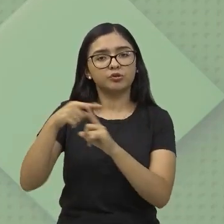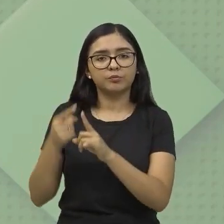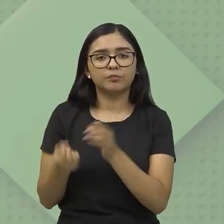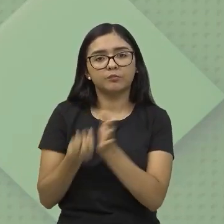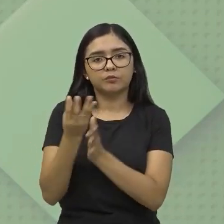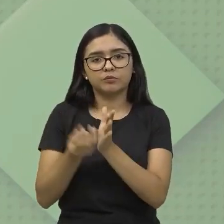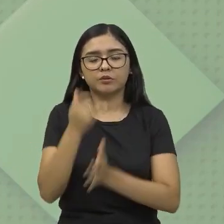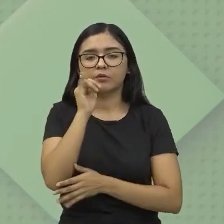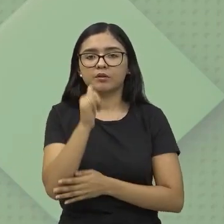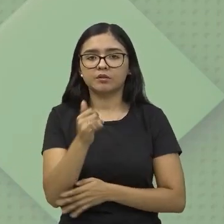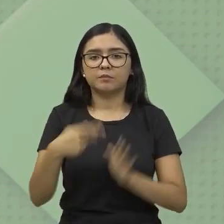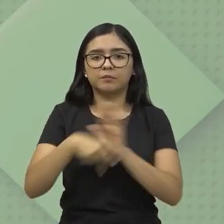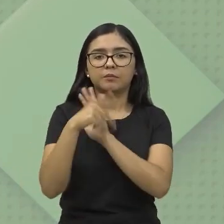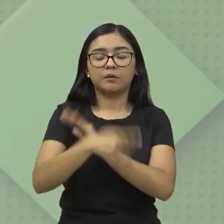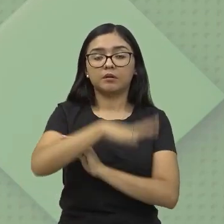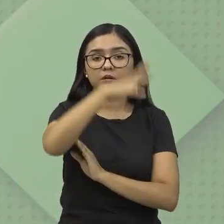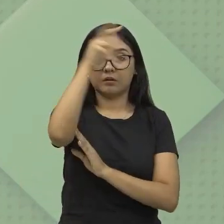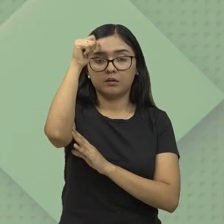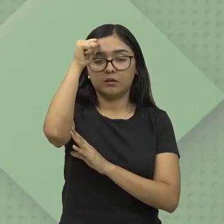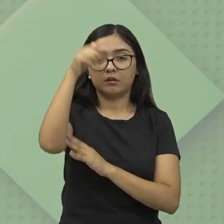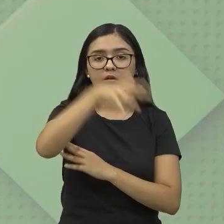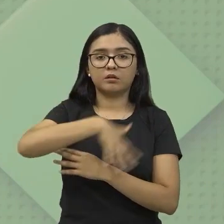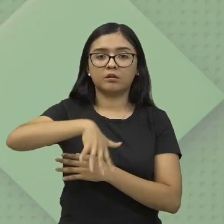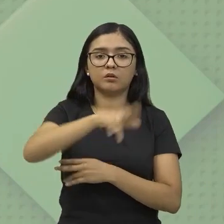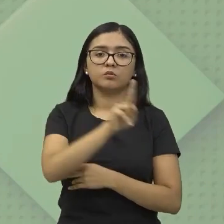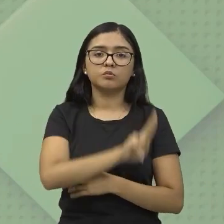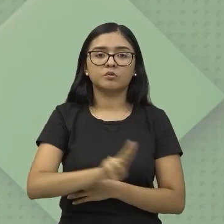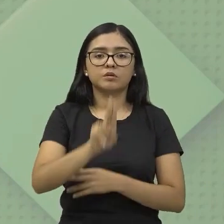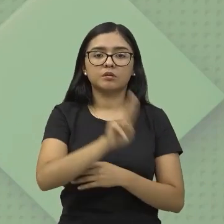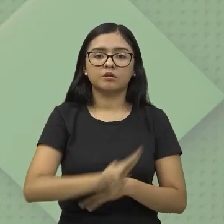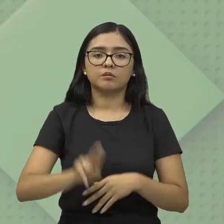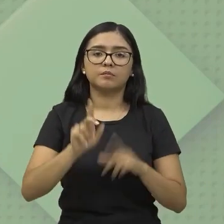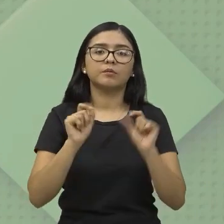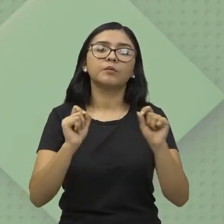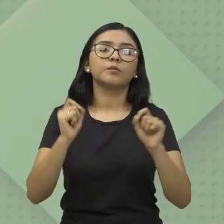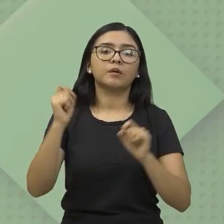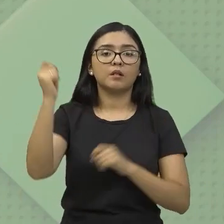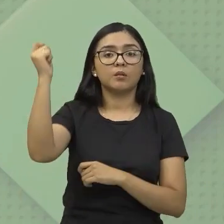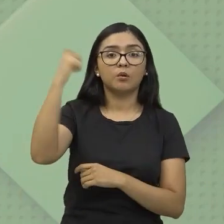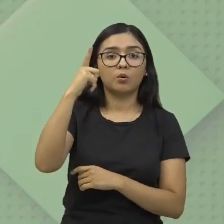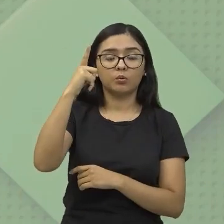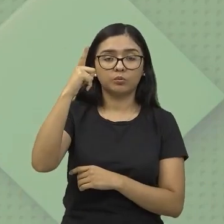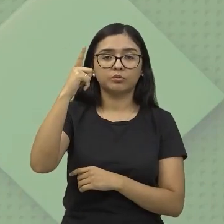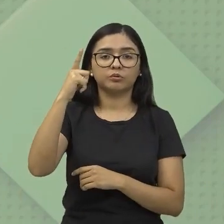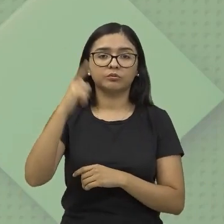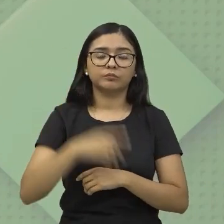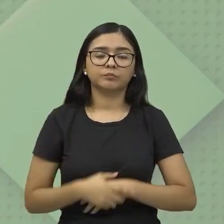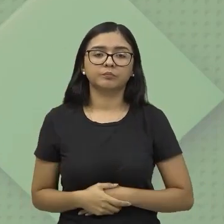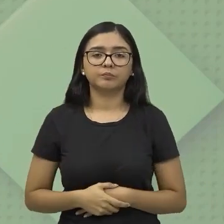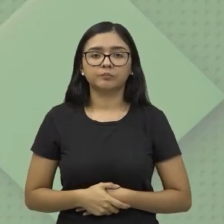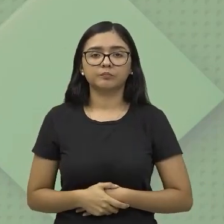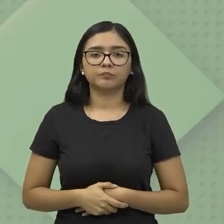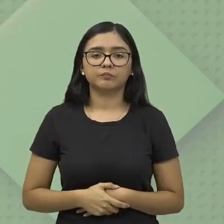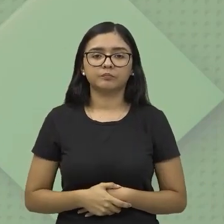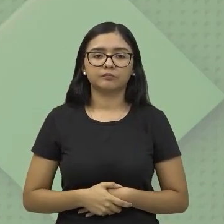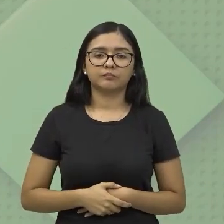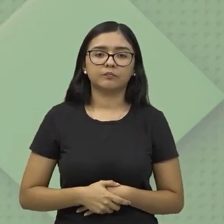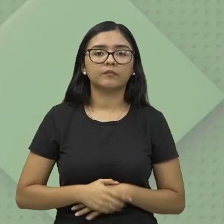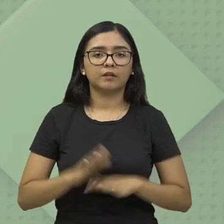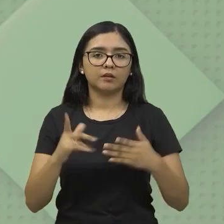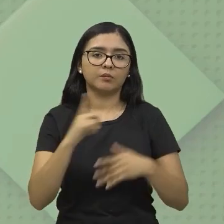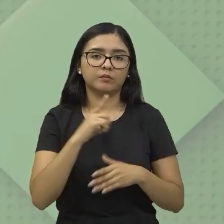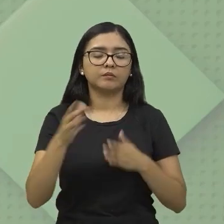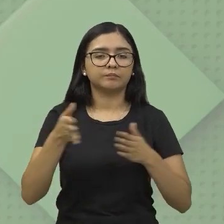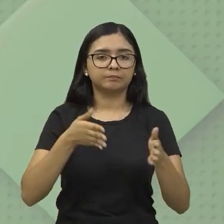energia na nossa região, utilizando, né, o que nós temos aí gratuitamente, que é a luz solar e ela está em abundância